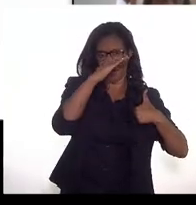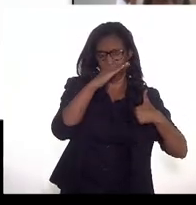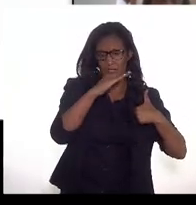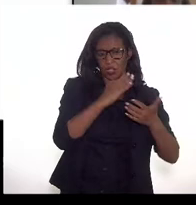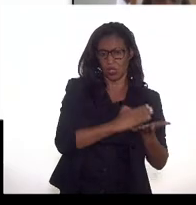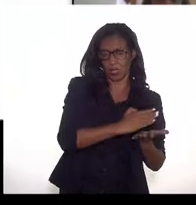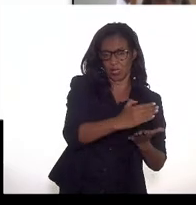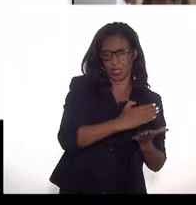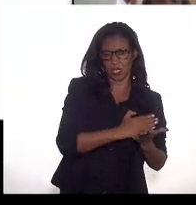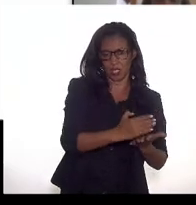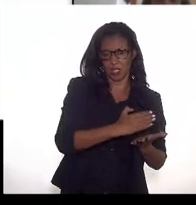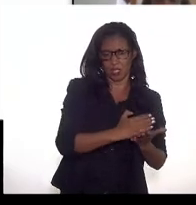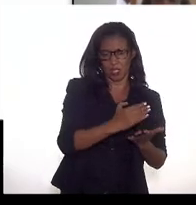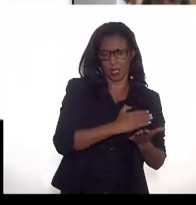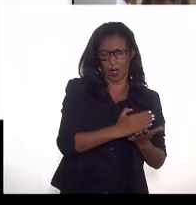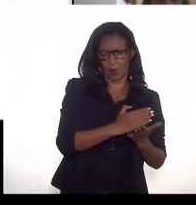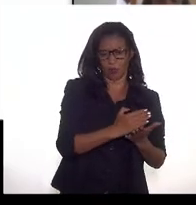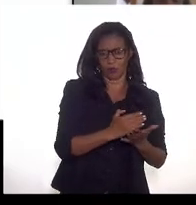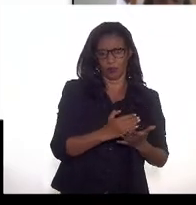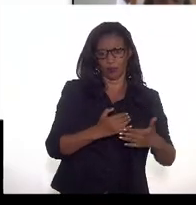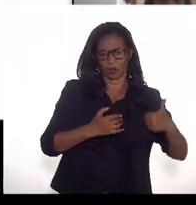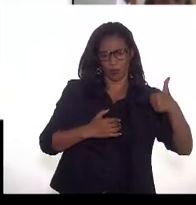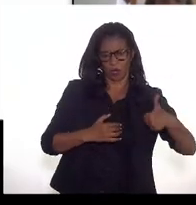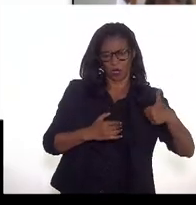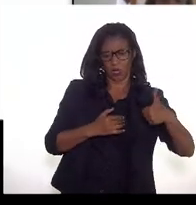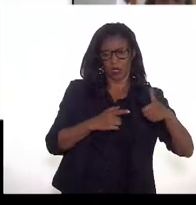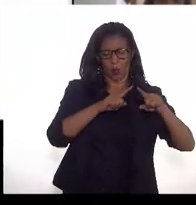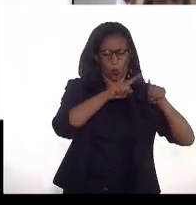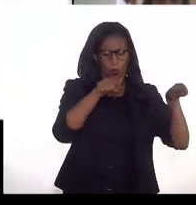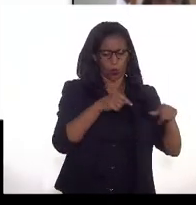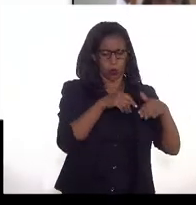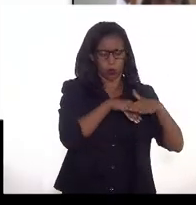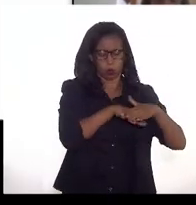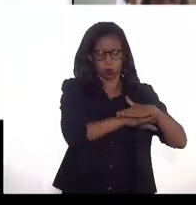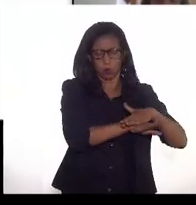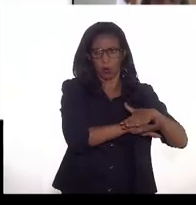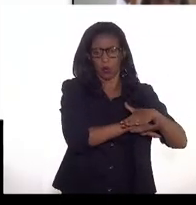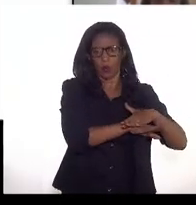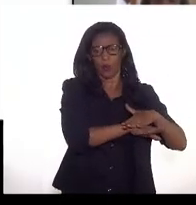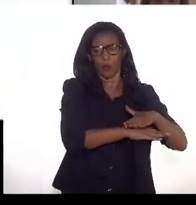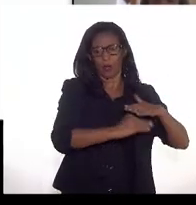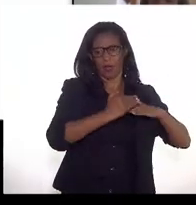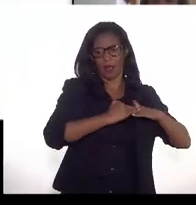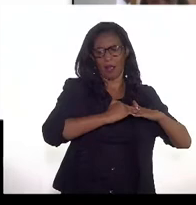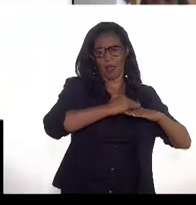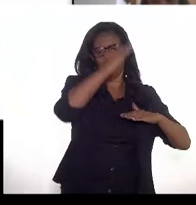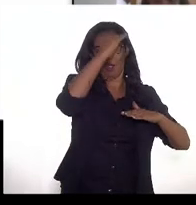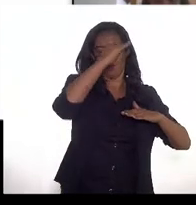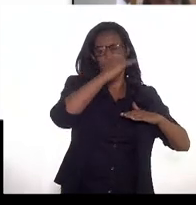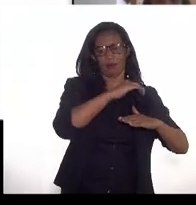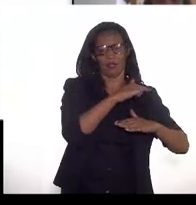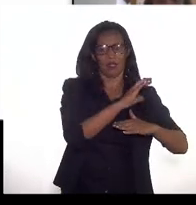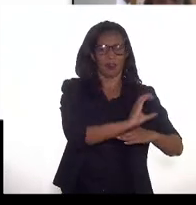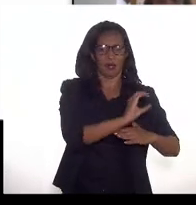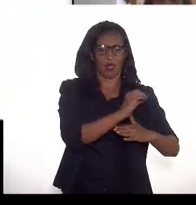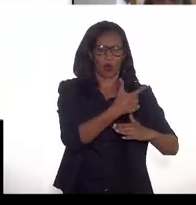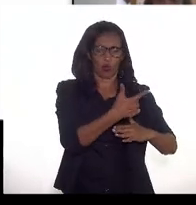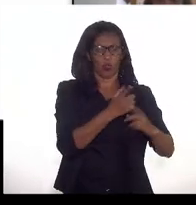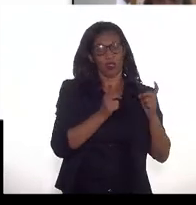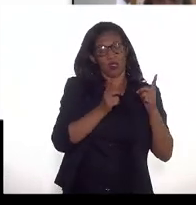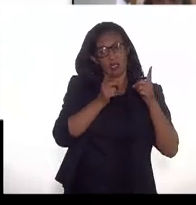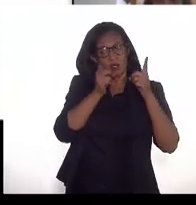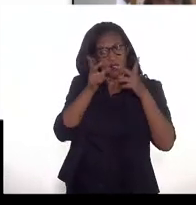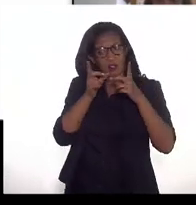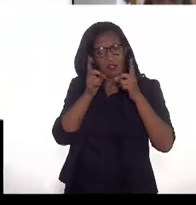iniciais, né, então no reservatório você vai acabar por aumentar a concentração de CO2, você tá exportando gás